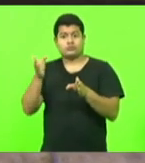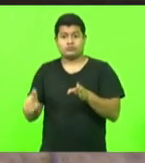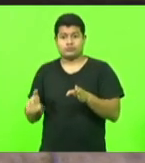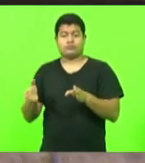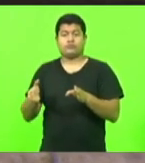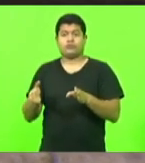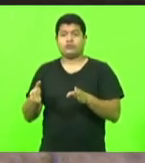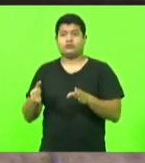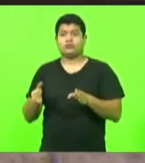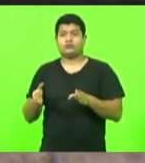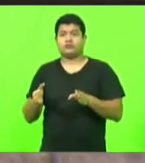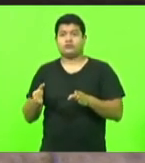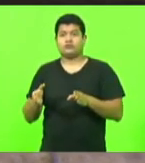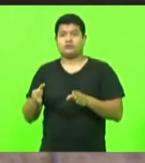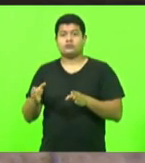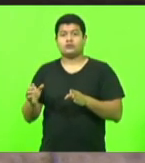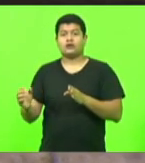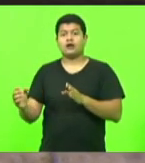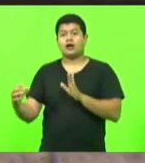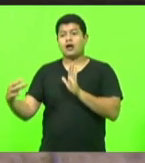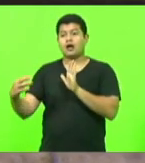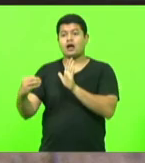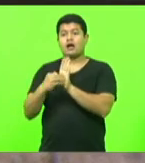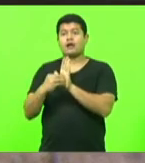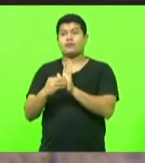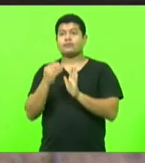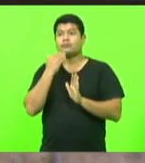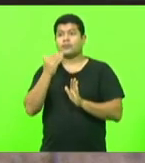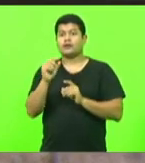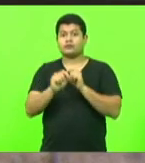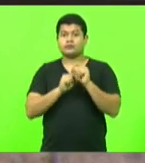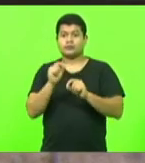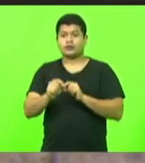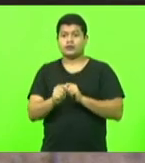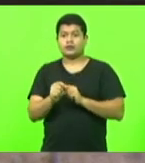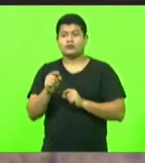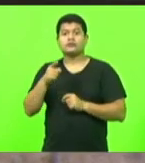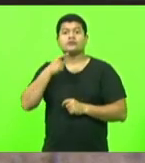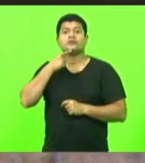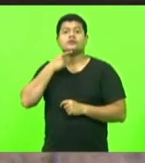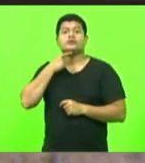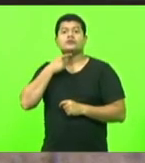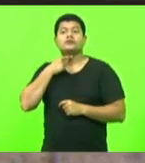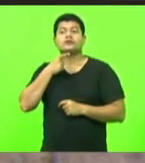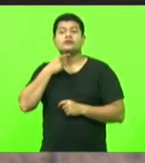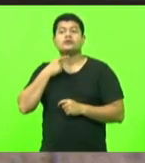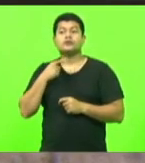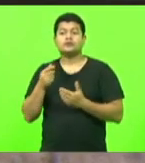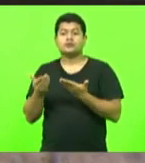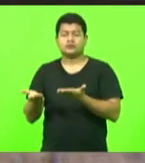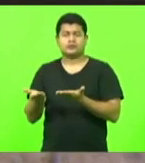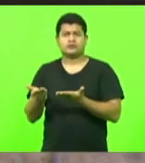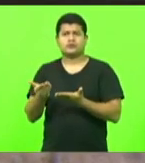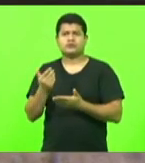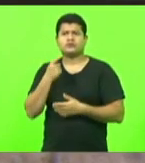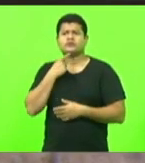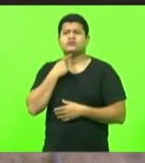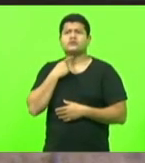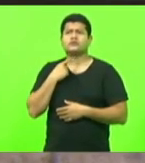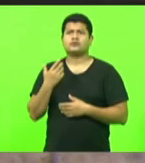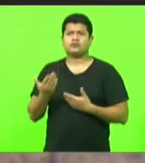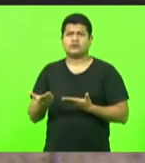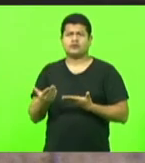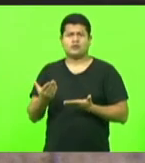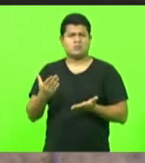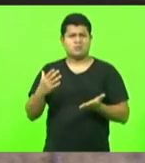sexo, vem um outro que pede a orientação sexual, não faz sentido para uma criança,